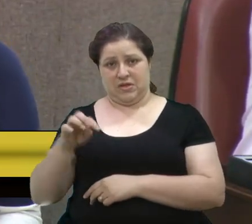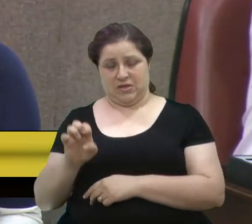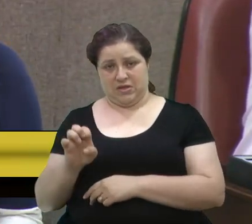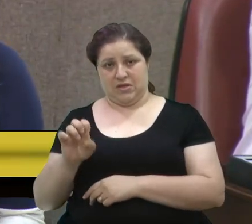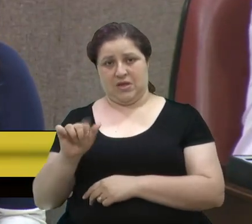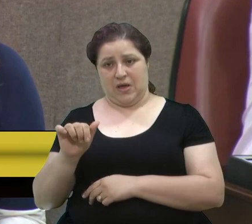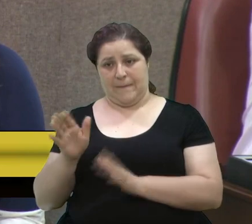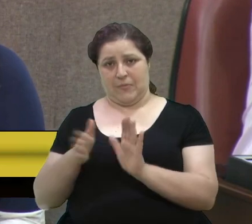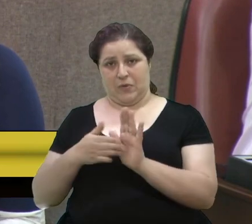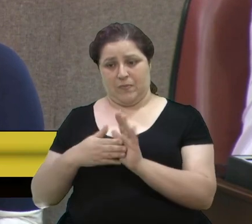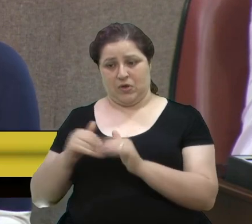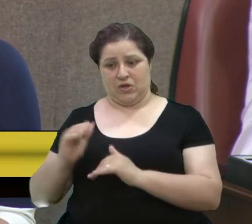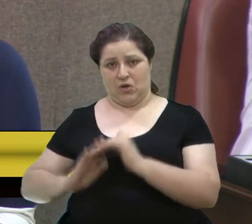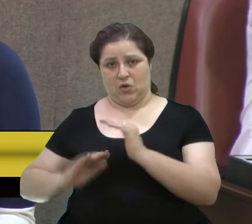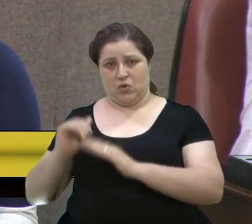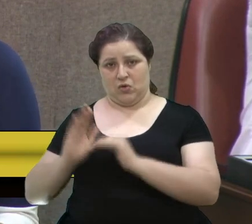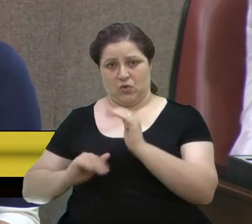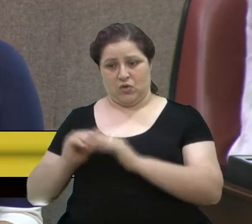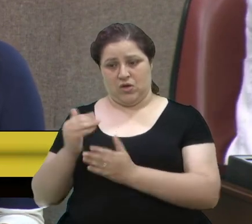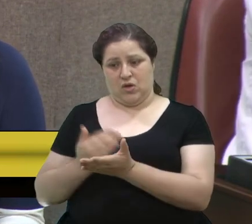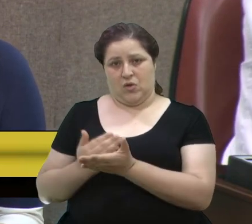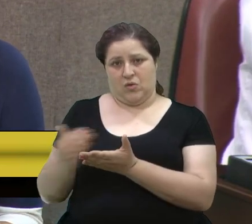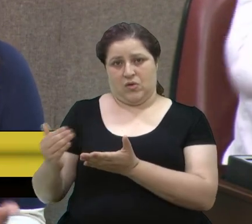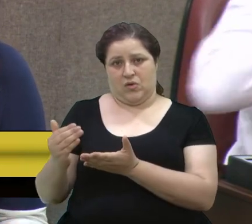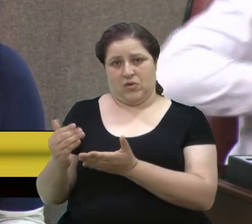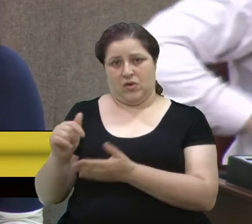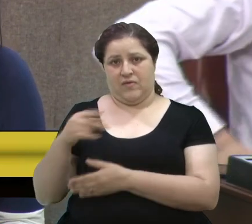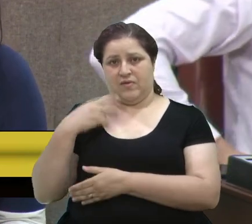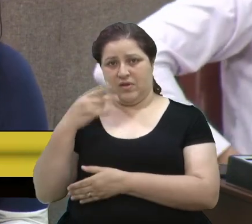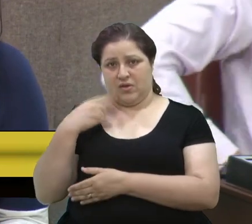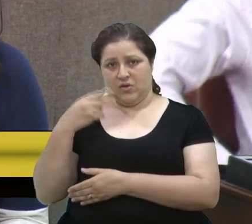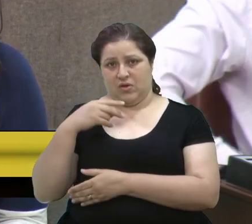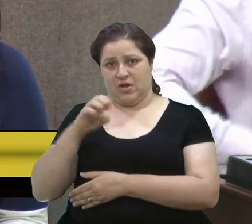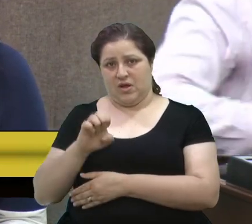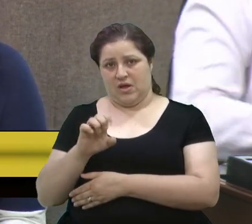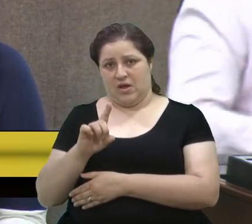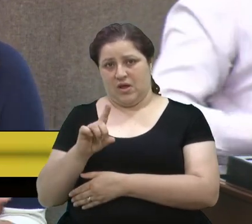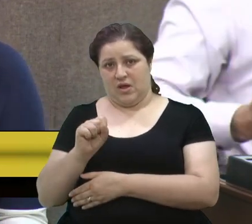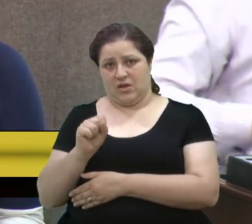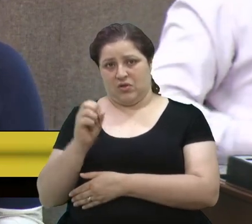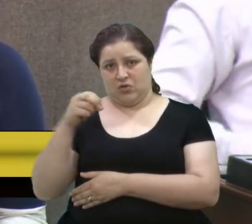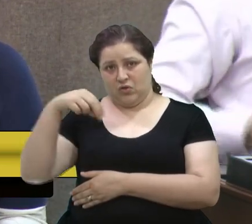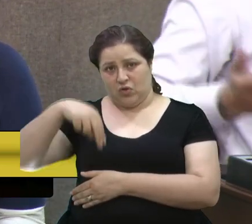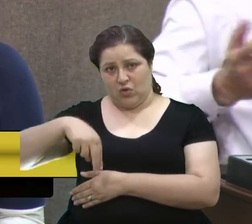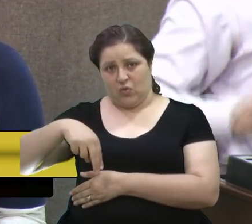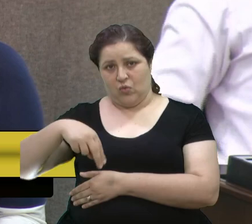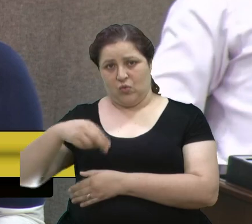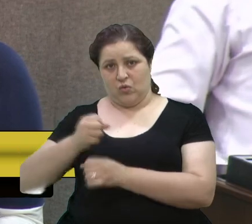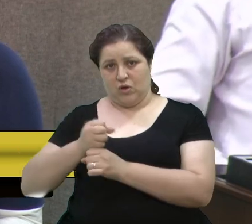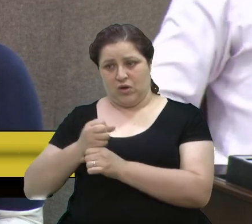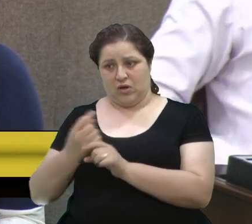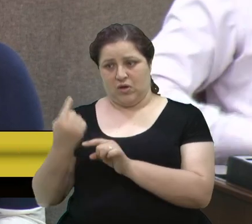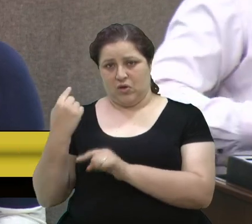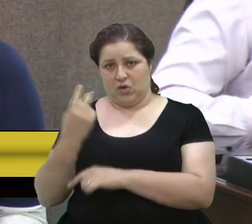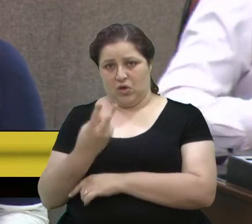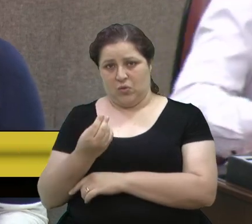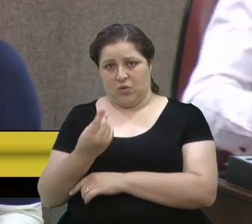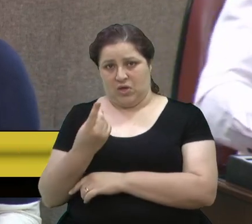construída na origem pelo vereador Edson da Rosa, ainda em 2016,